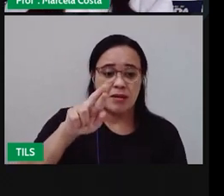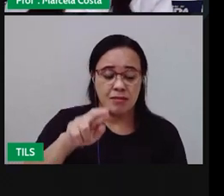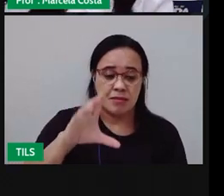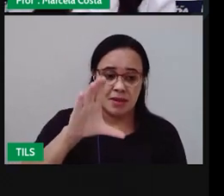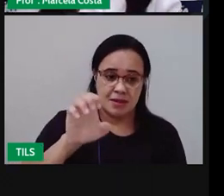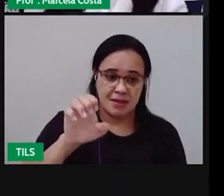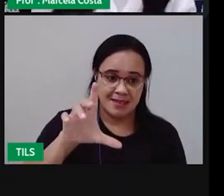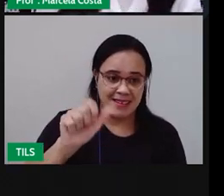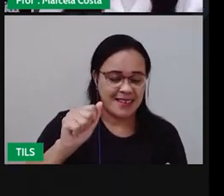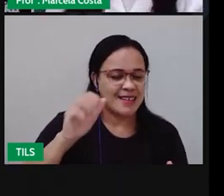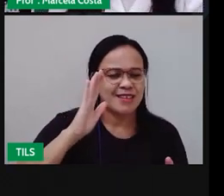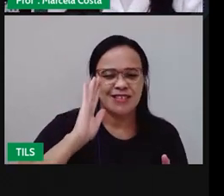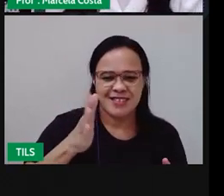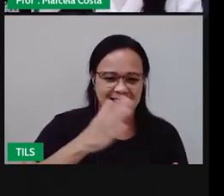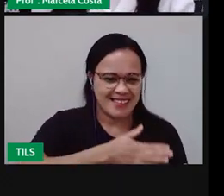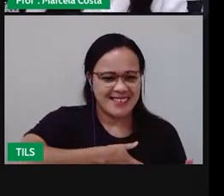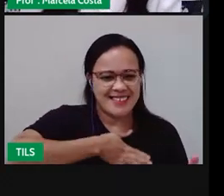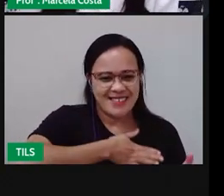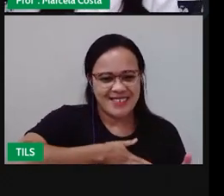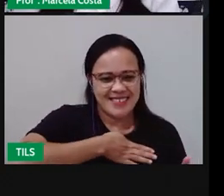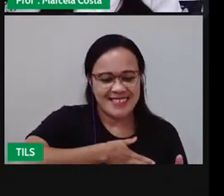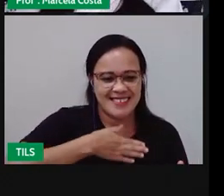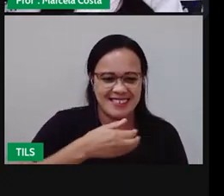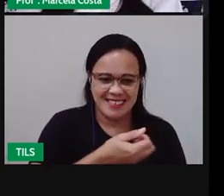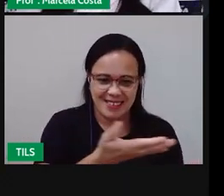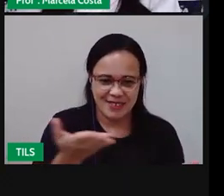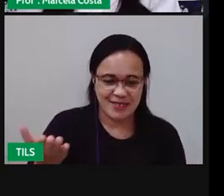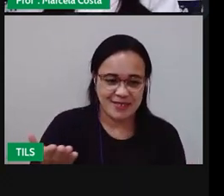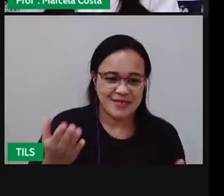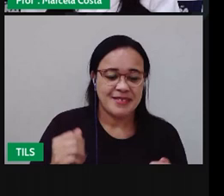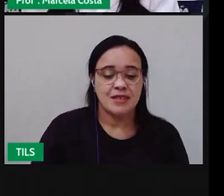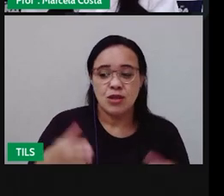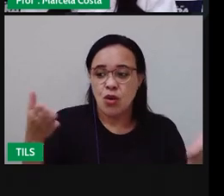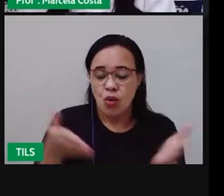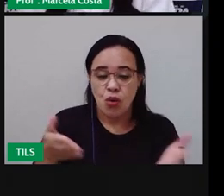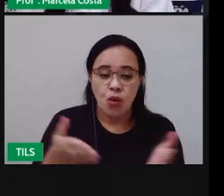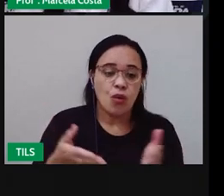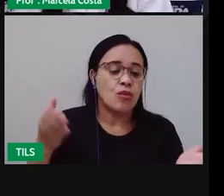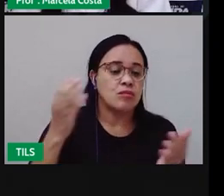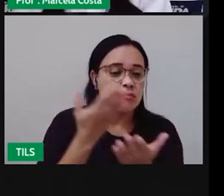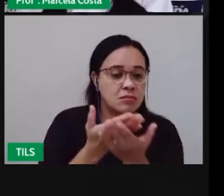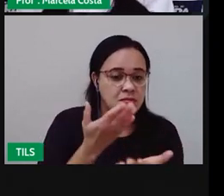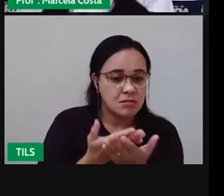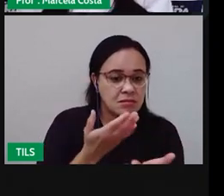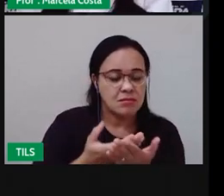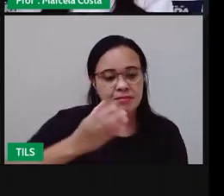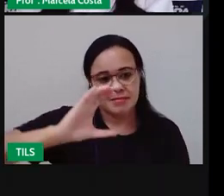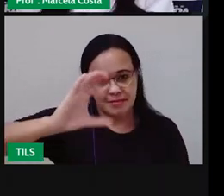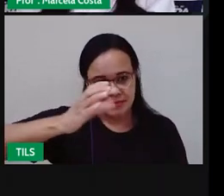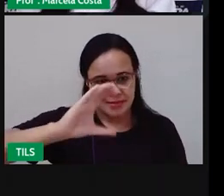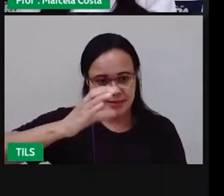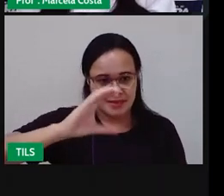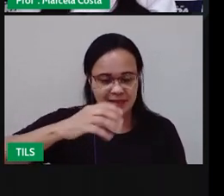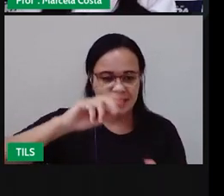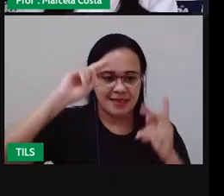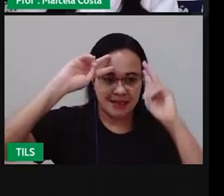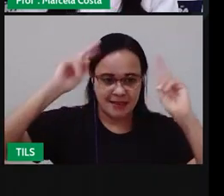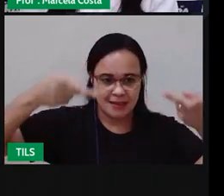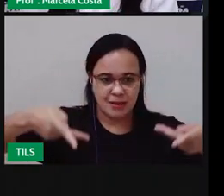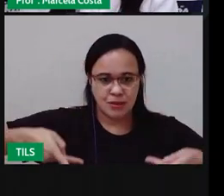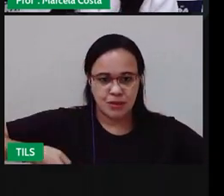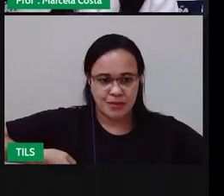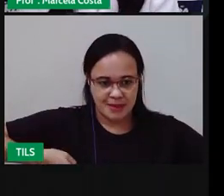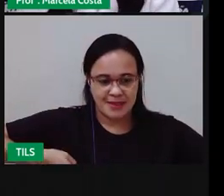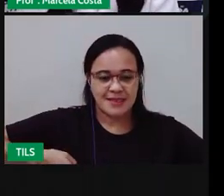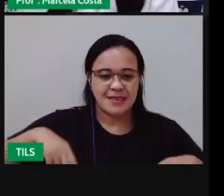vocês. Hoje a gente vai ter aula de Ciências Humanas. E nessa aula nós vamos falar